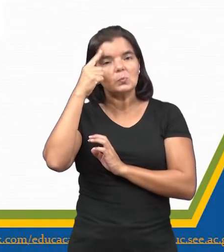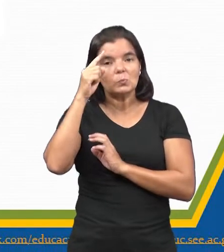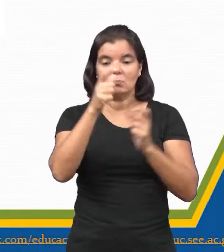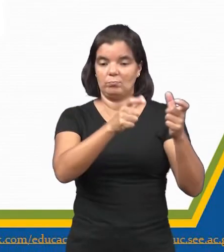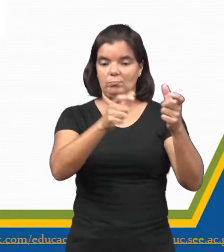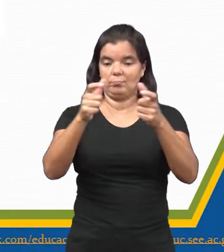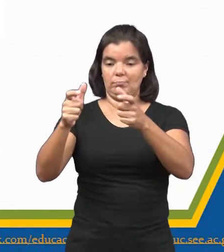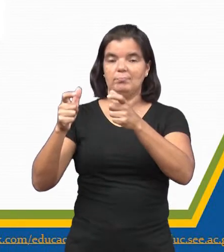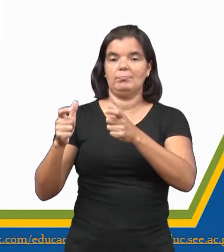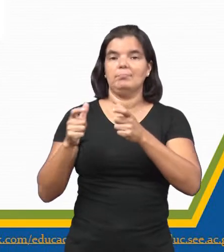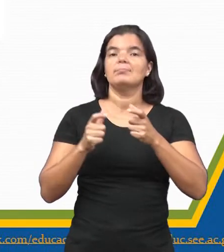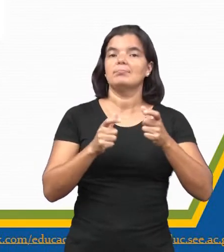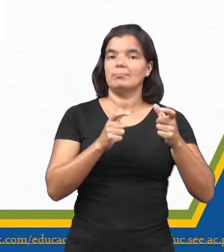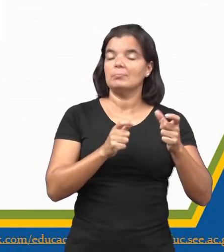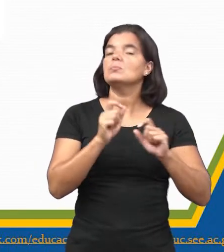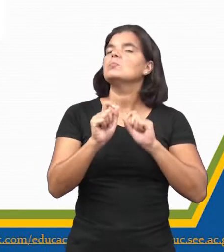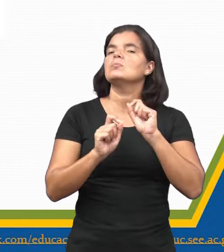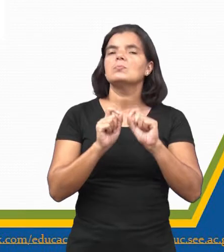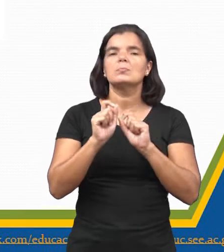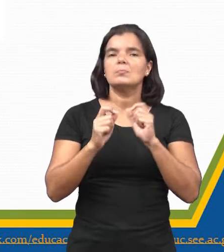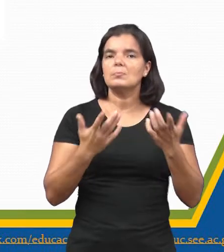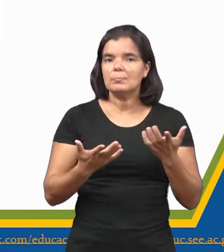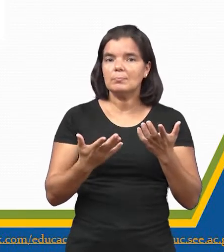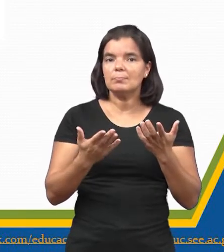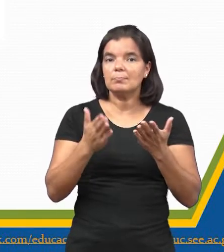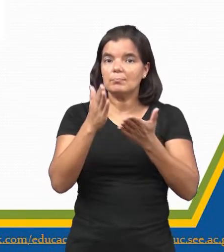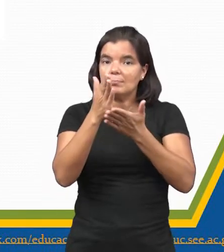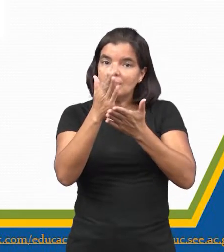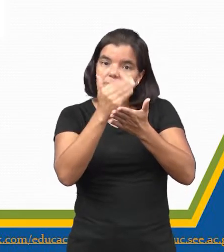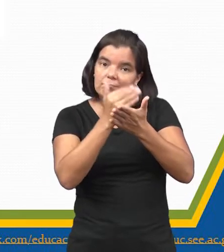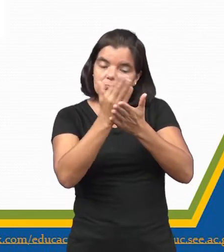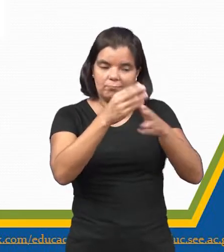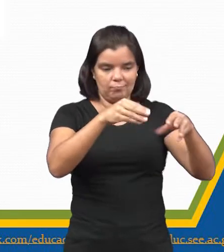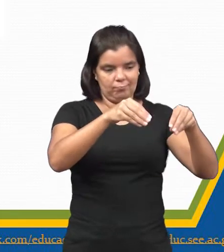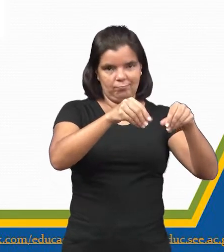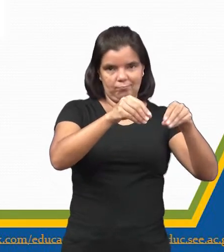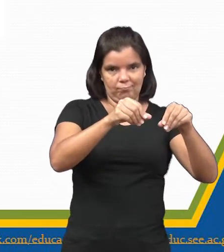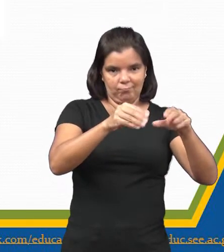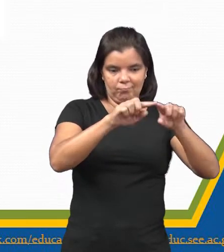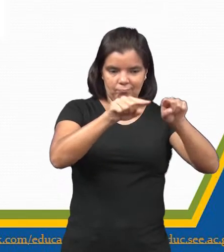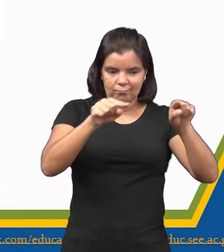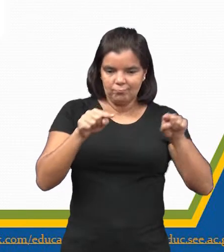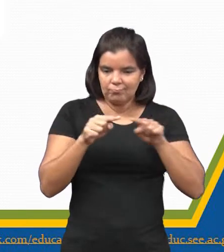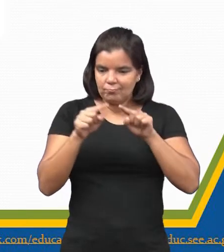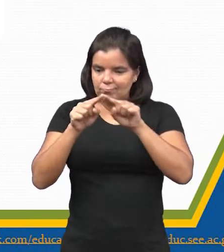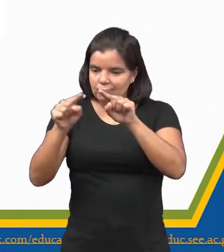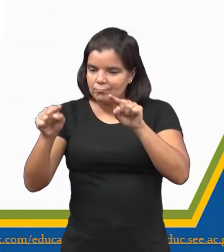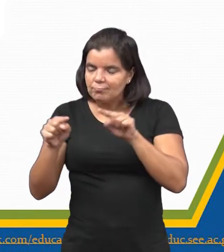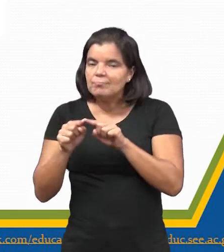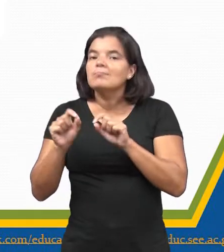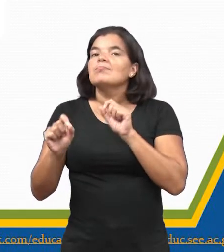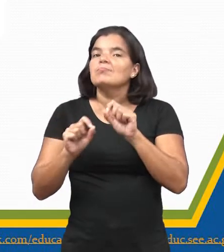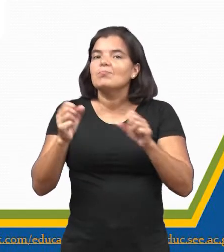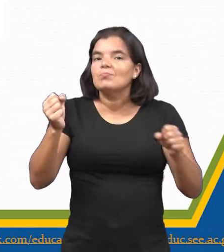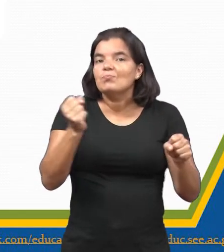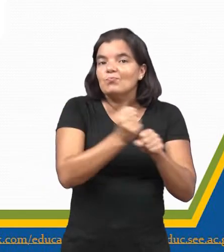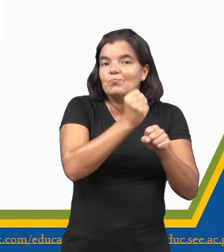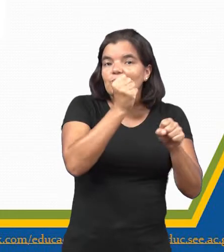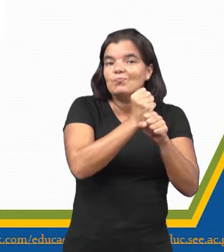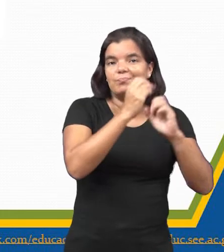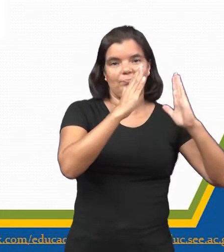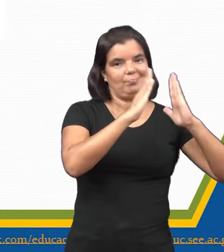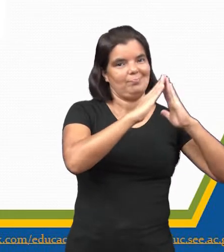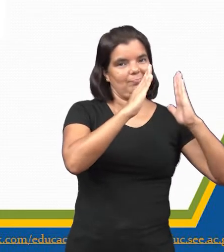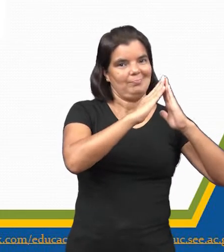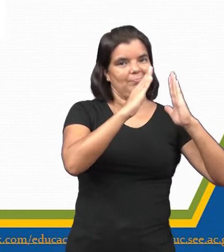regiões, nas colônias eles dividiram as terras, né? E faziam o quê? Construíam casa